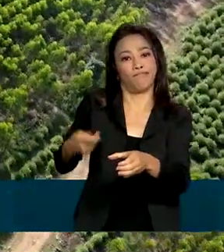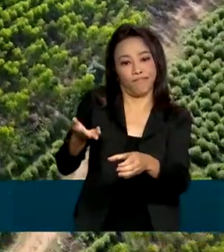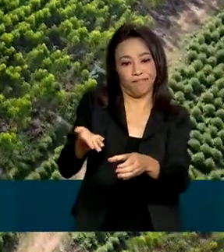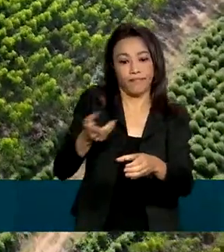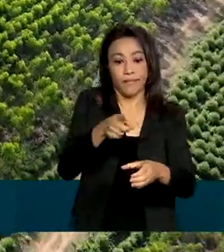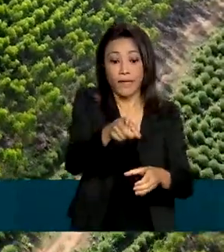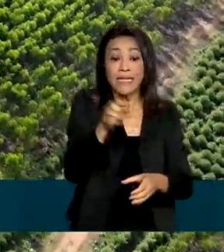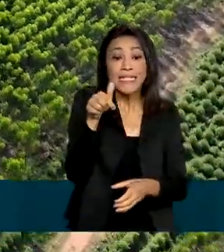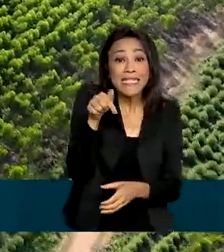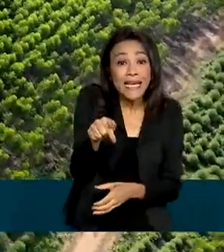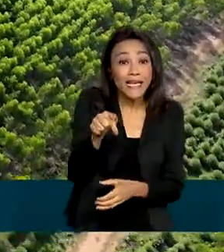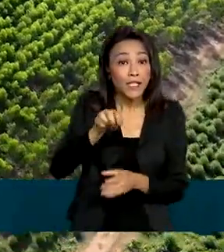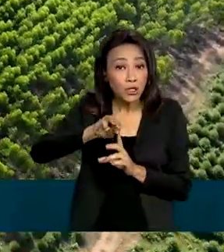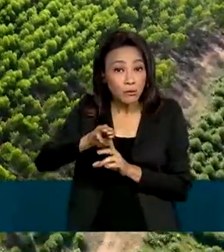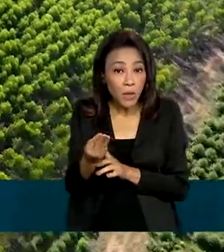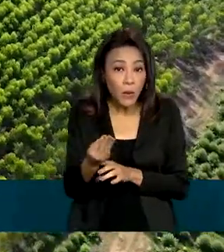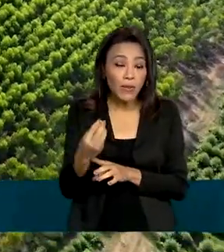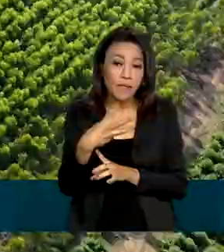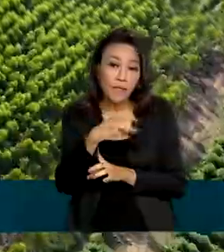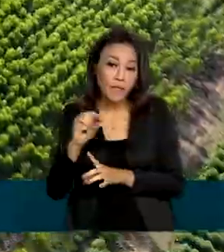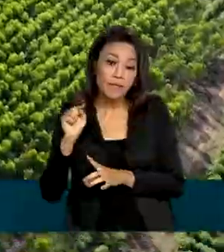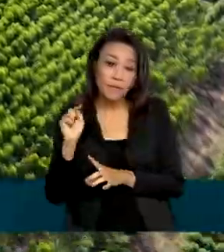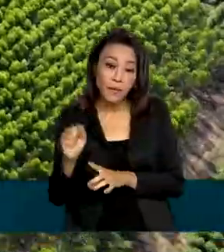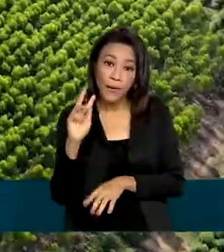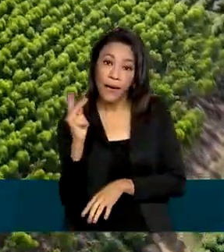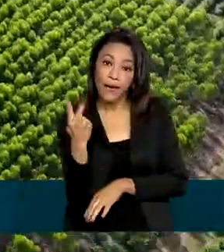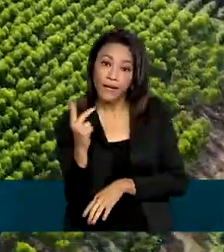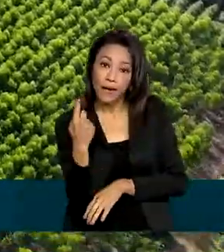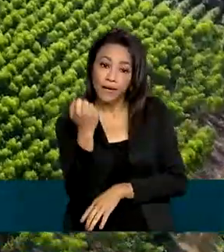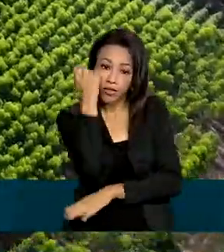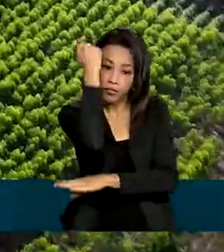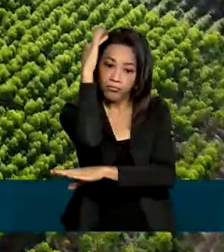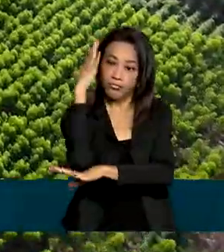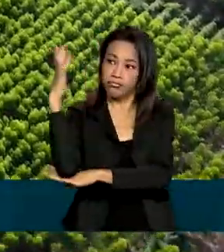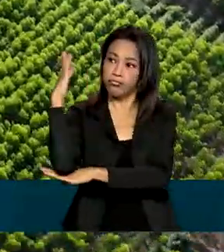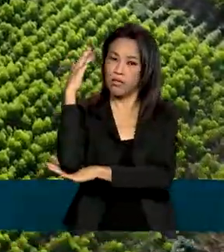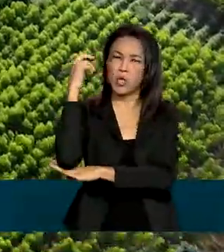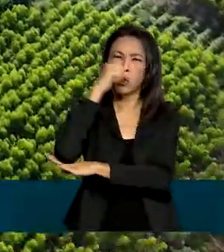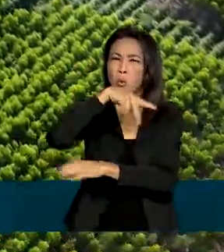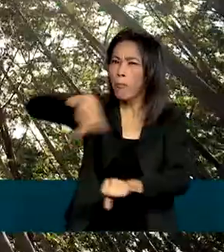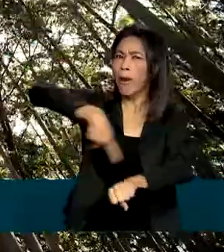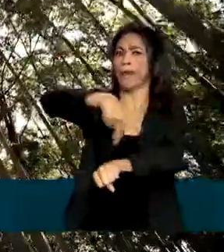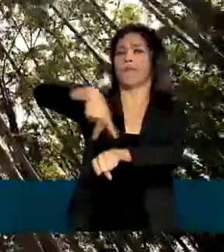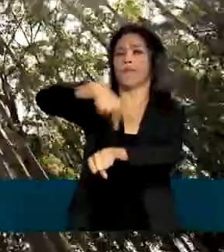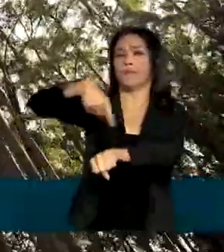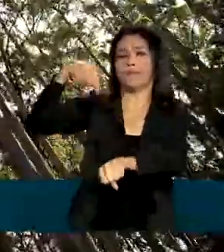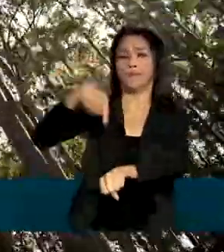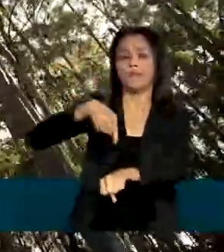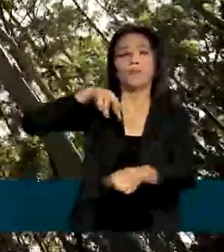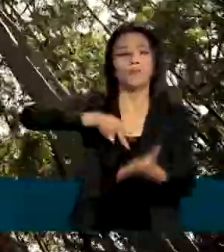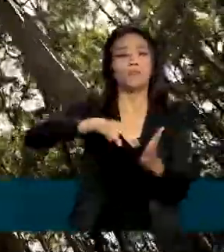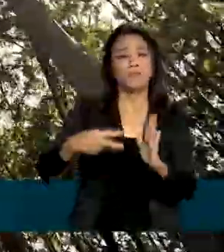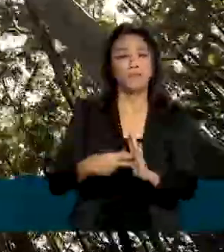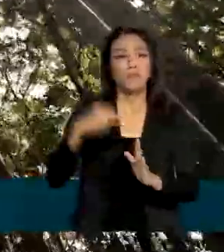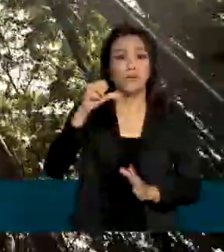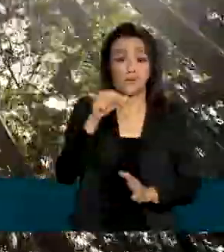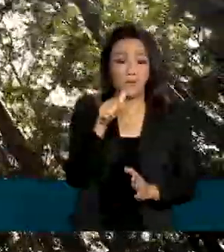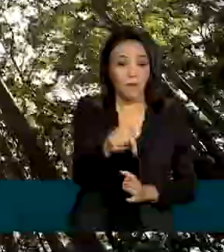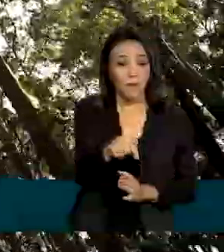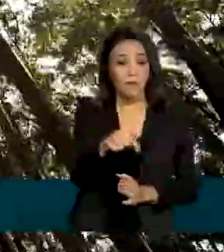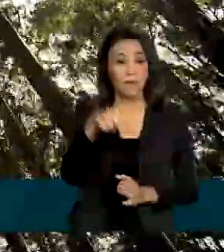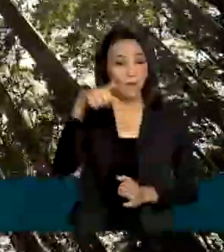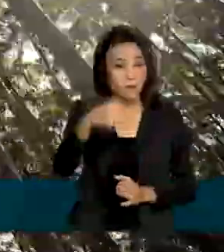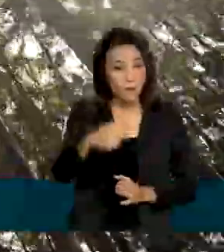milhões e 300 mil hectares de eucaliptos em todo o país, o que corresponde a 77% das